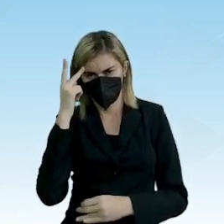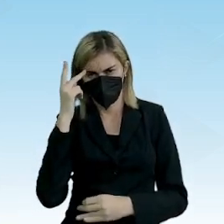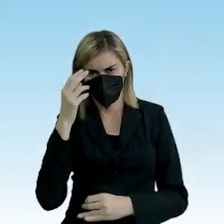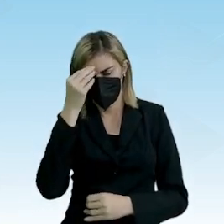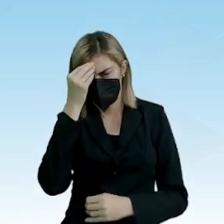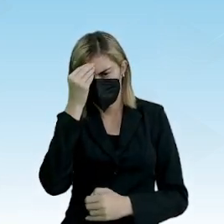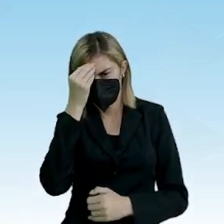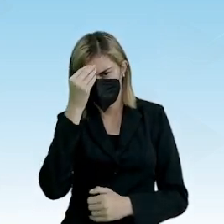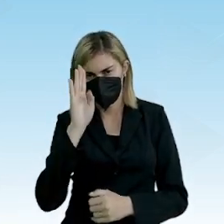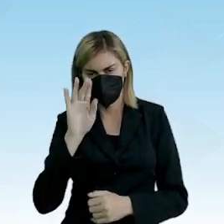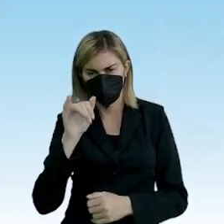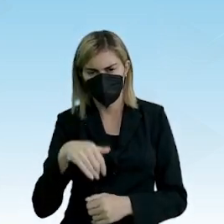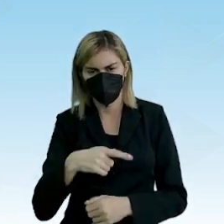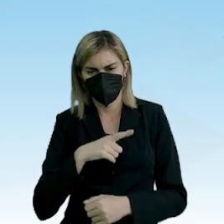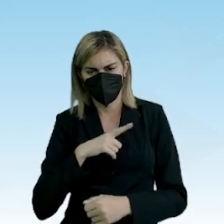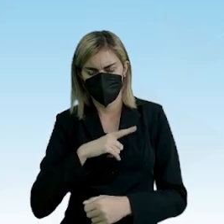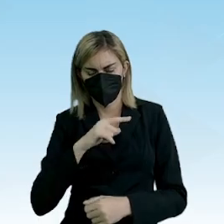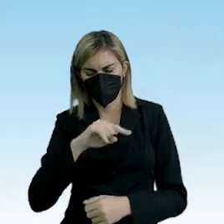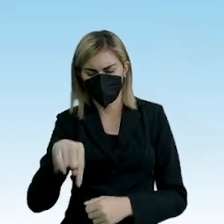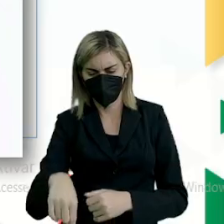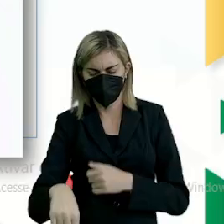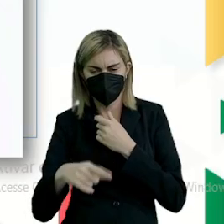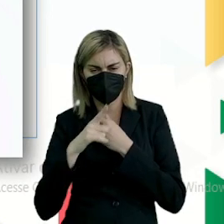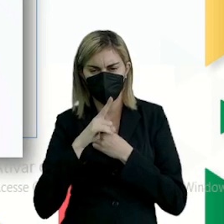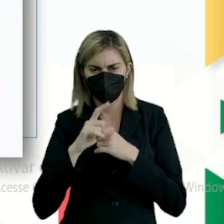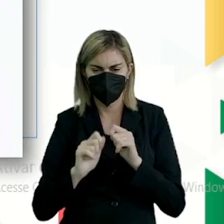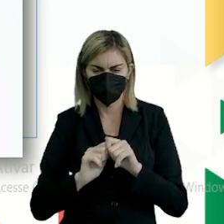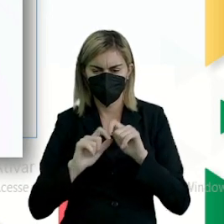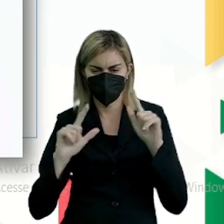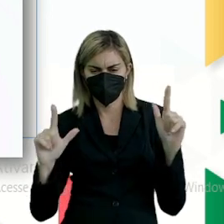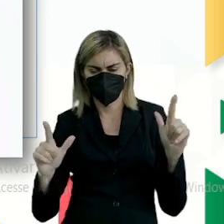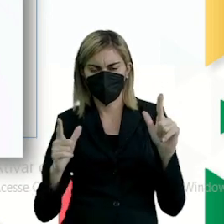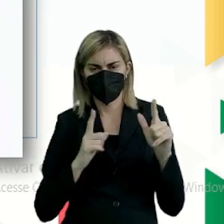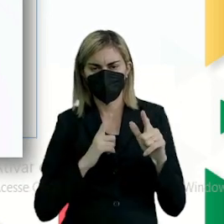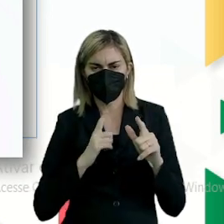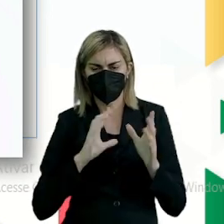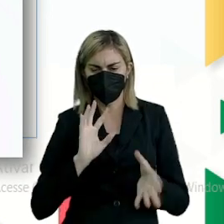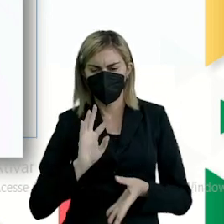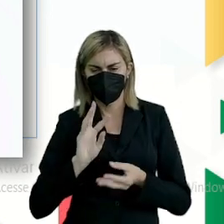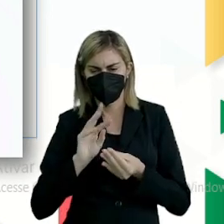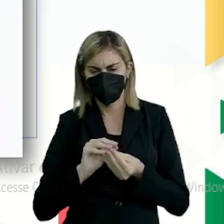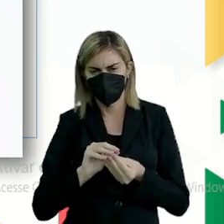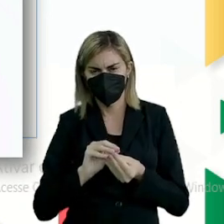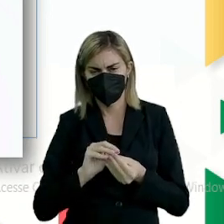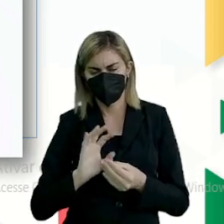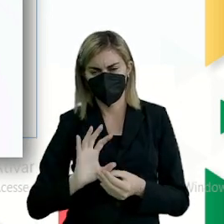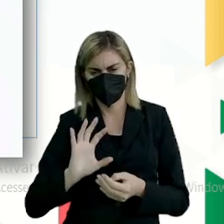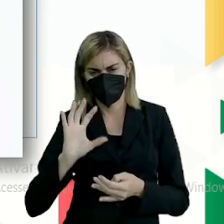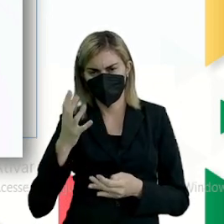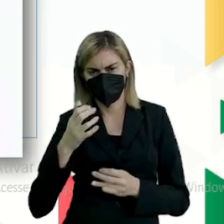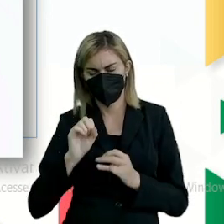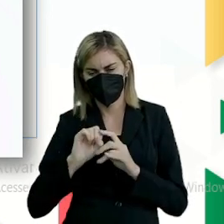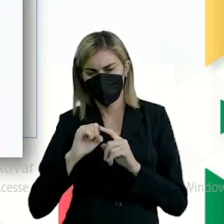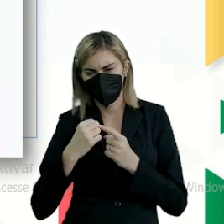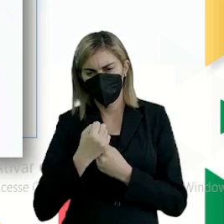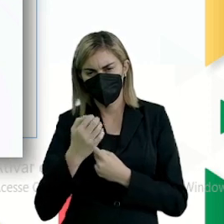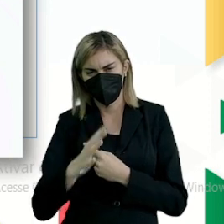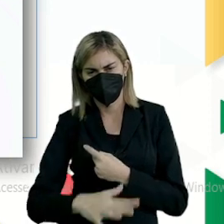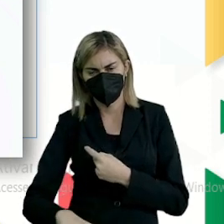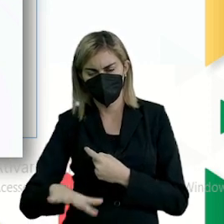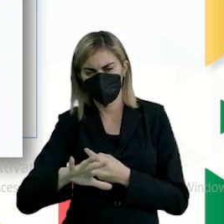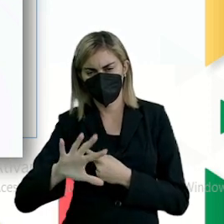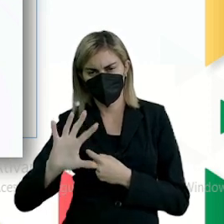Grave bem isso aqui. Aqui nós temos na tela ainda, é de forma resumida, fato social, um